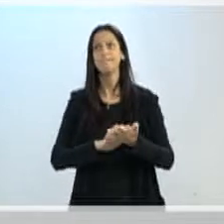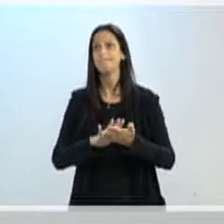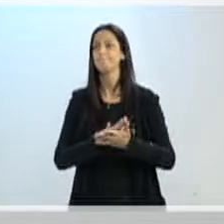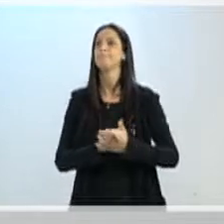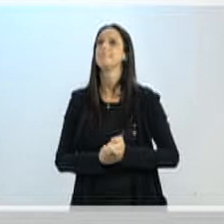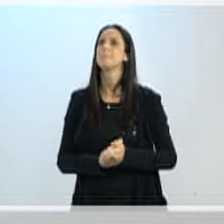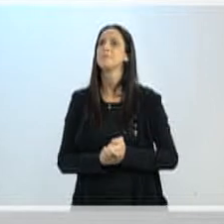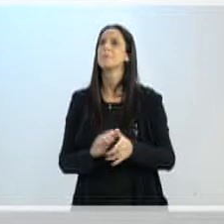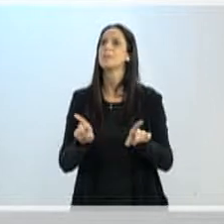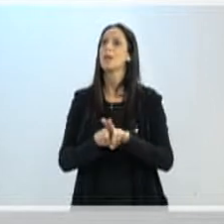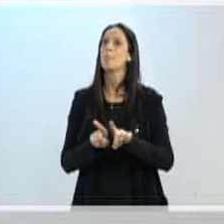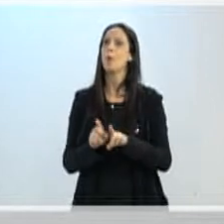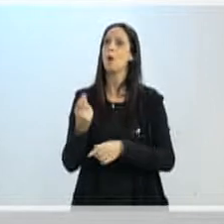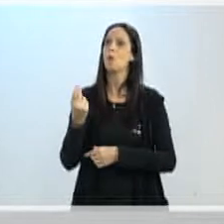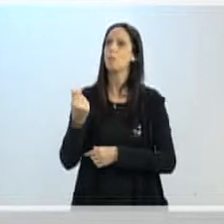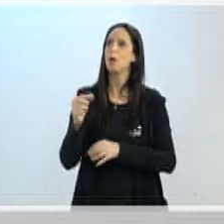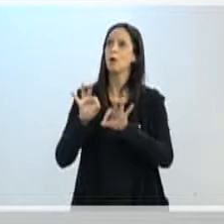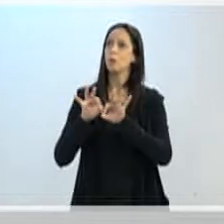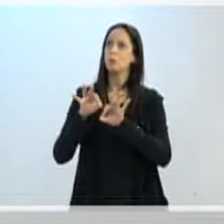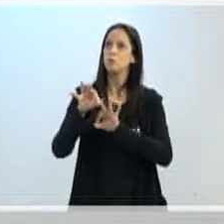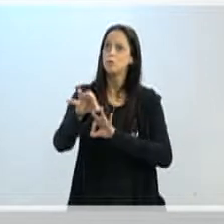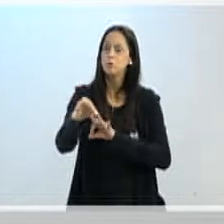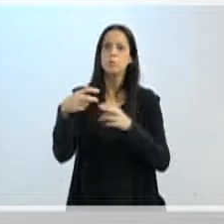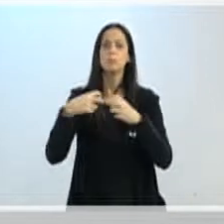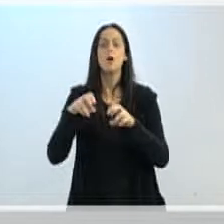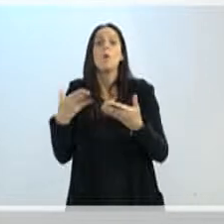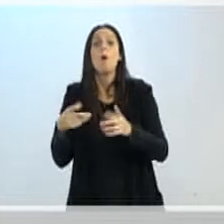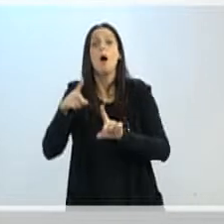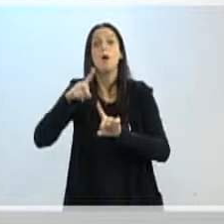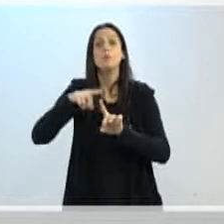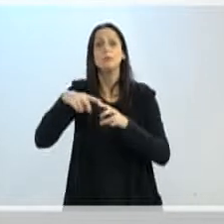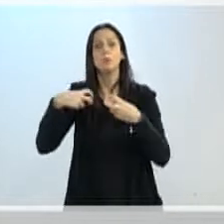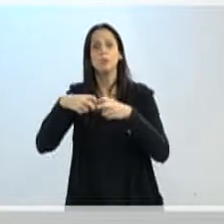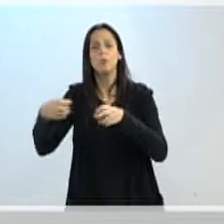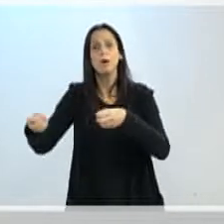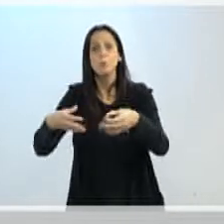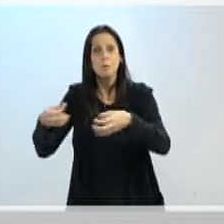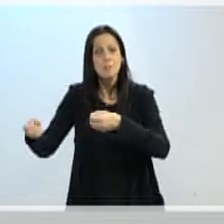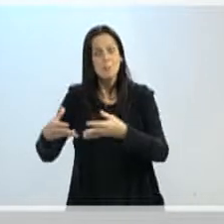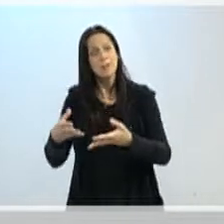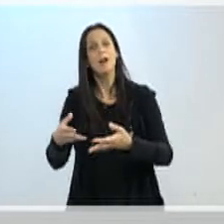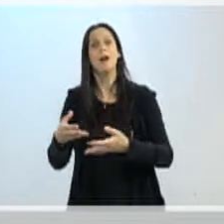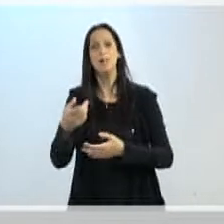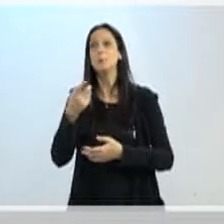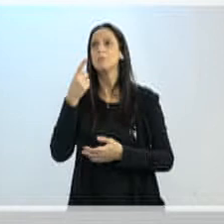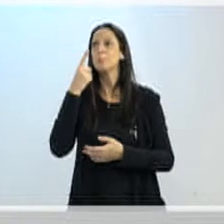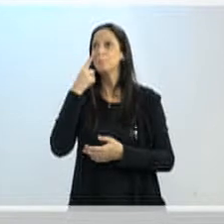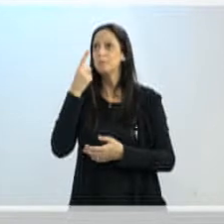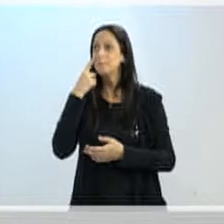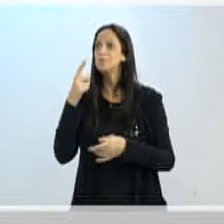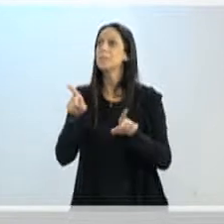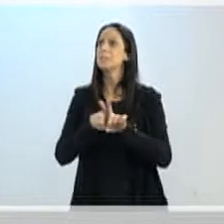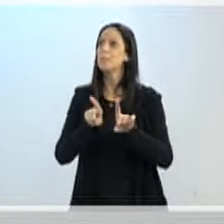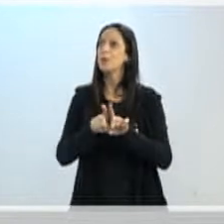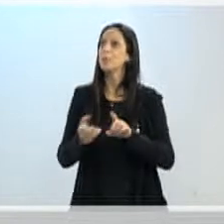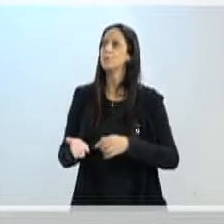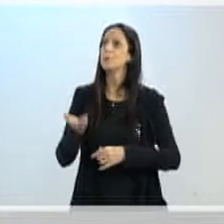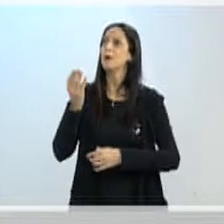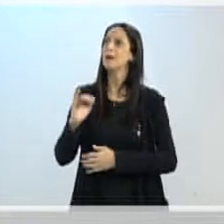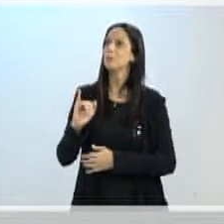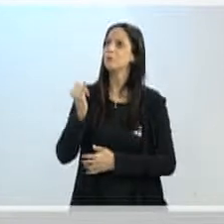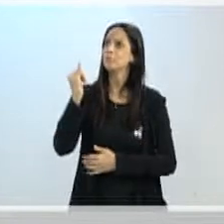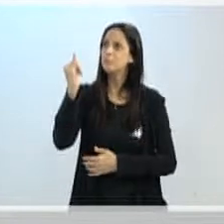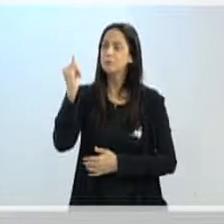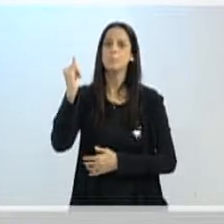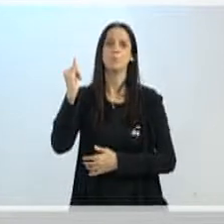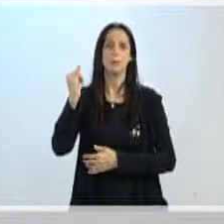Valor unitário por quilômetro, por tipo de ônibus atualizados pelos mesmos pesos e índices do reajuste tarifário. Também